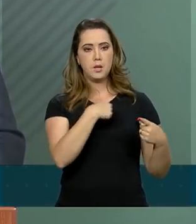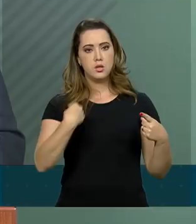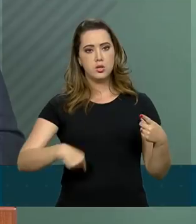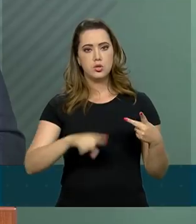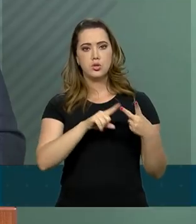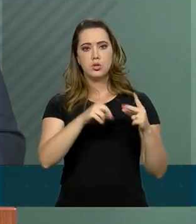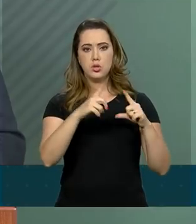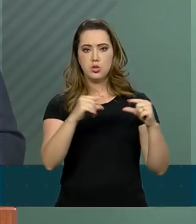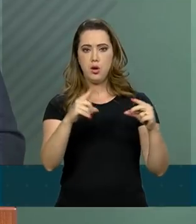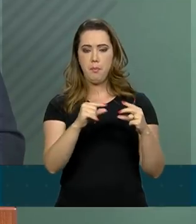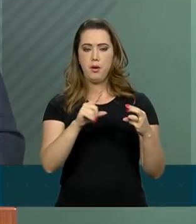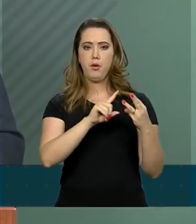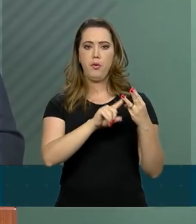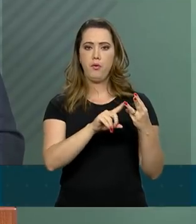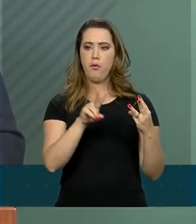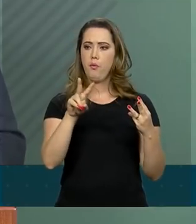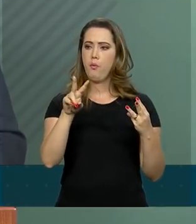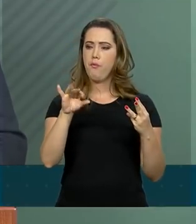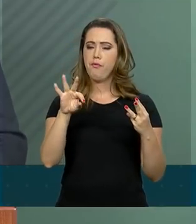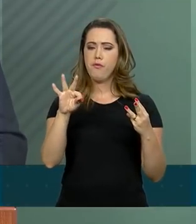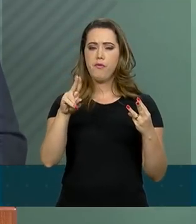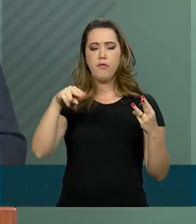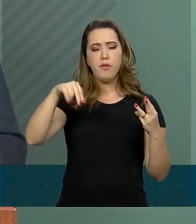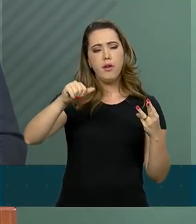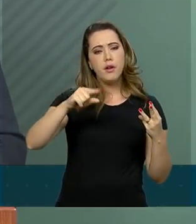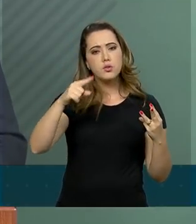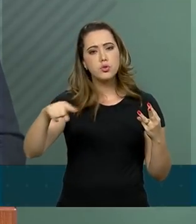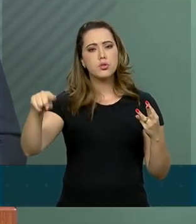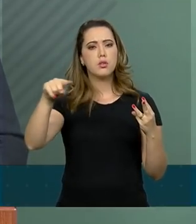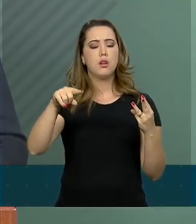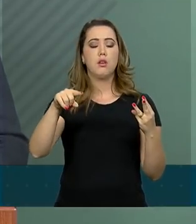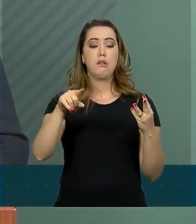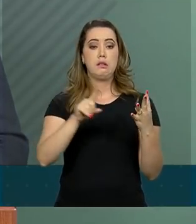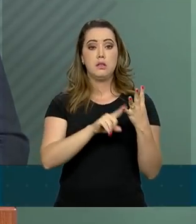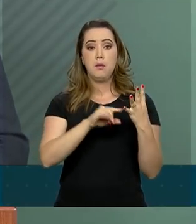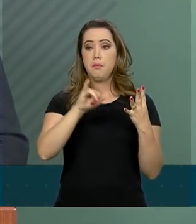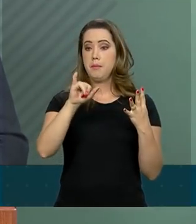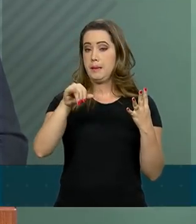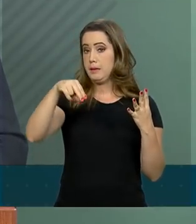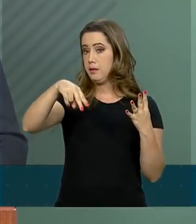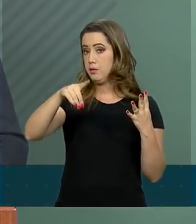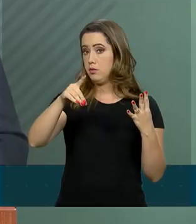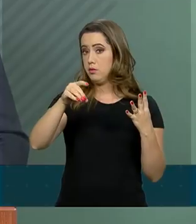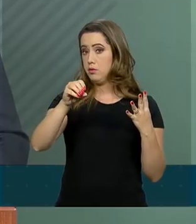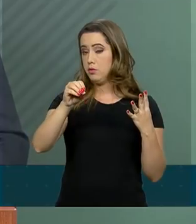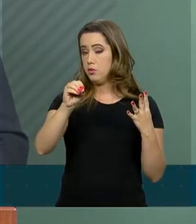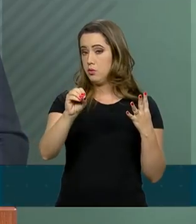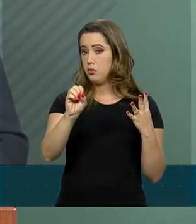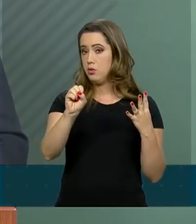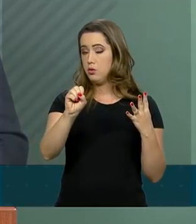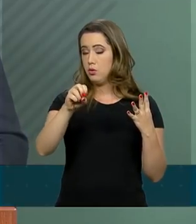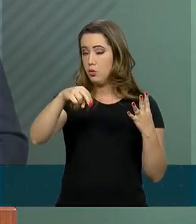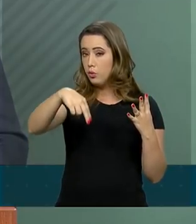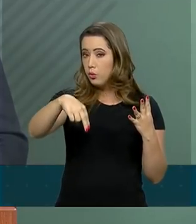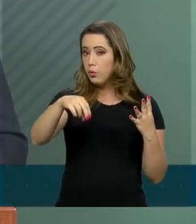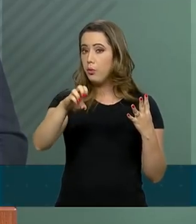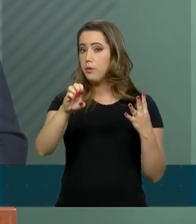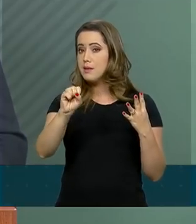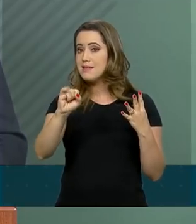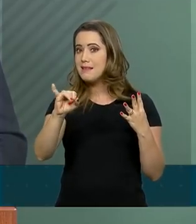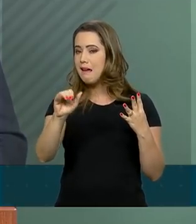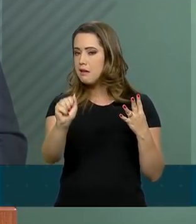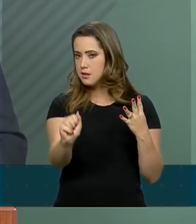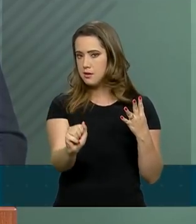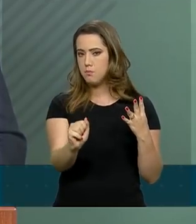Japão, Vietnã e Indonésia. Durante a viagem, ocorreram diversas